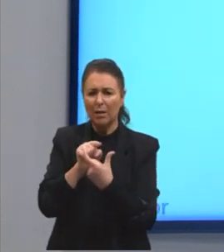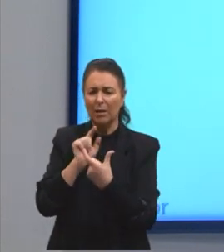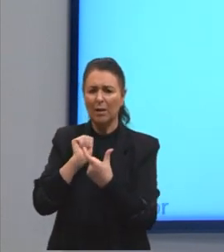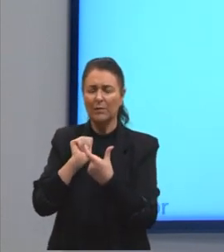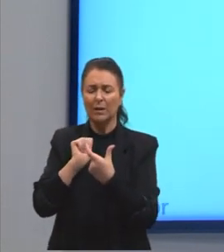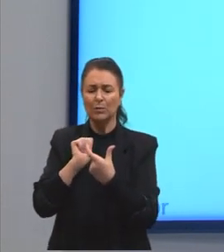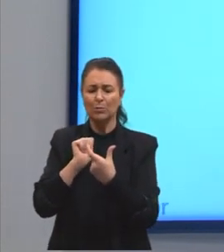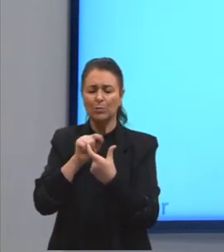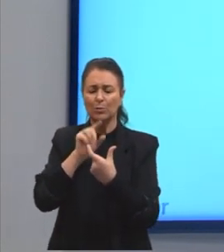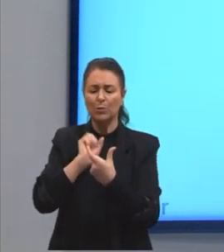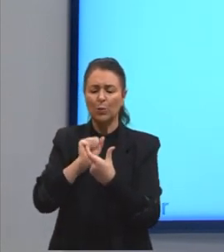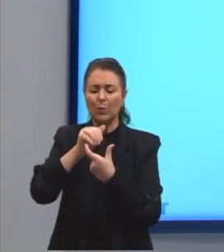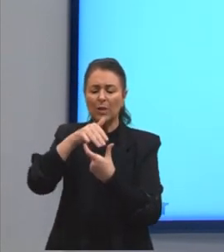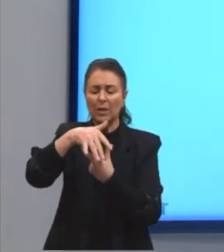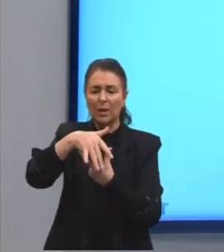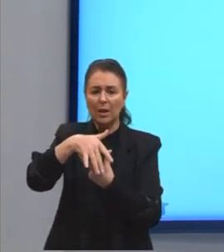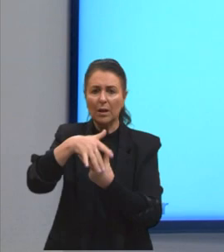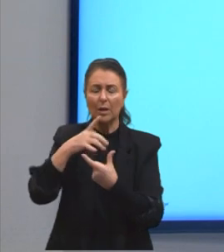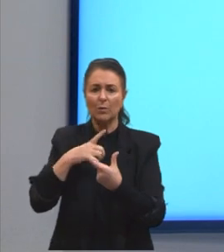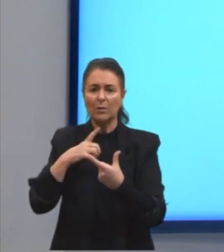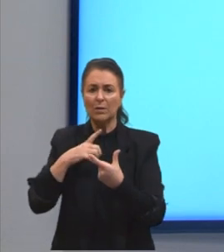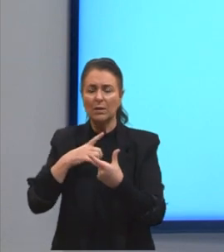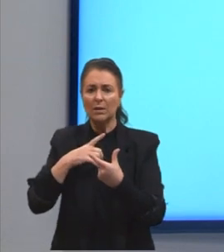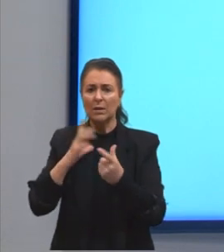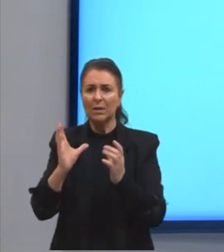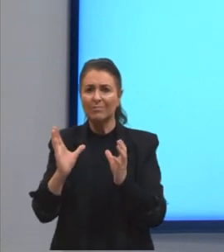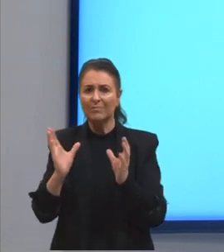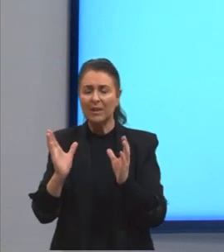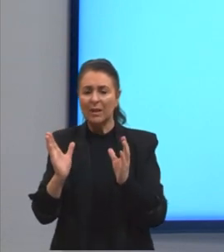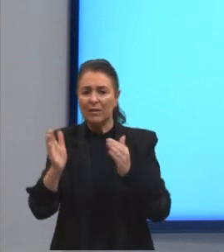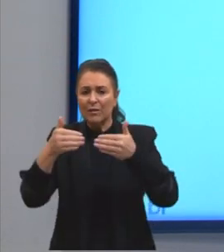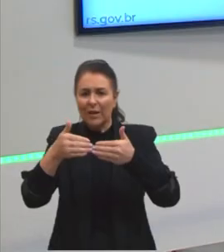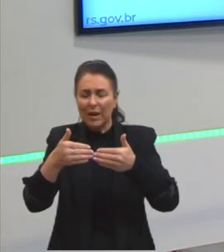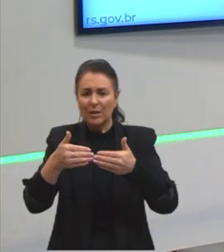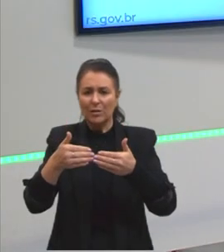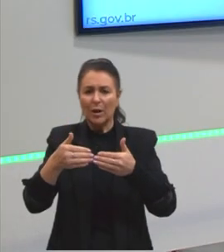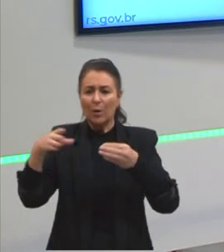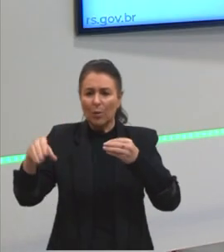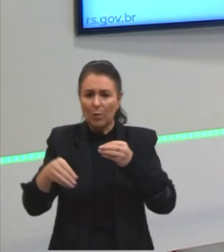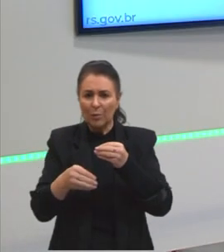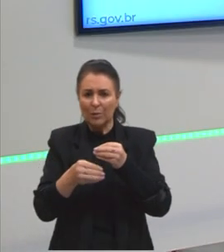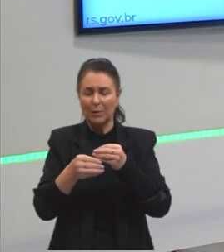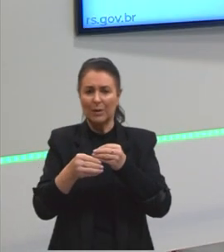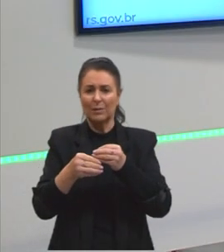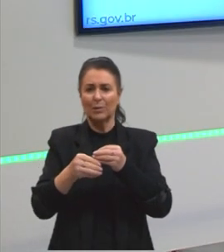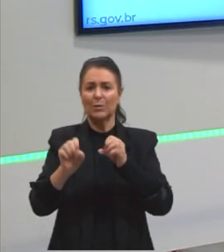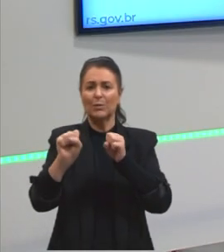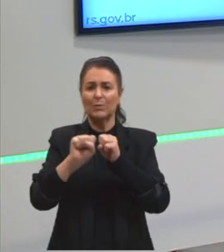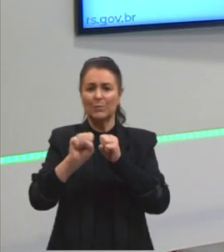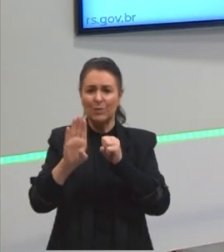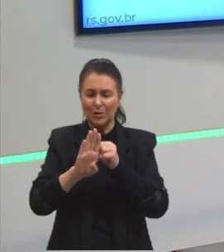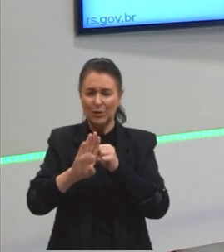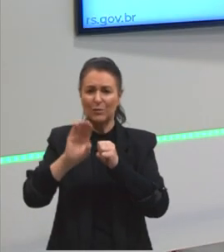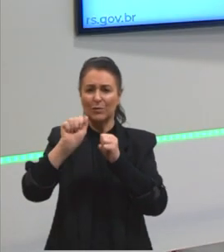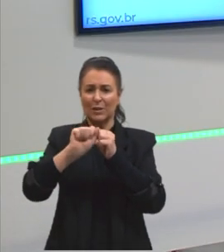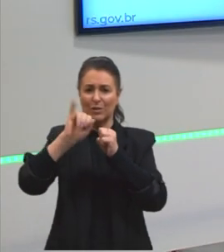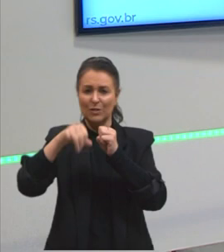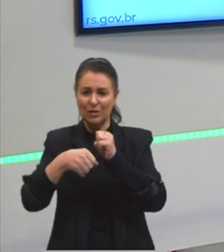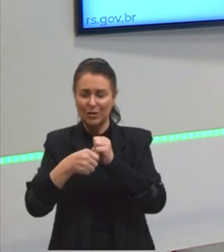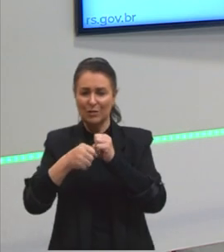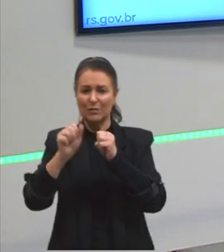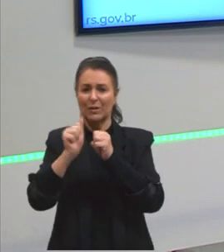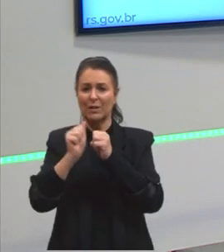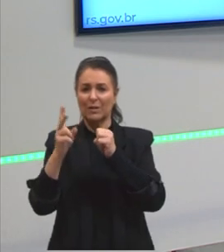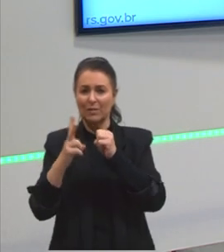esses termos que eles vão entrar para fechar o sentido de substantivos, adjetivos e advérbios que, por acaso,